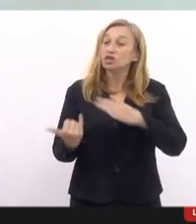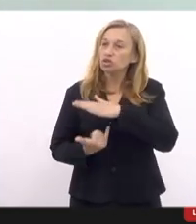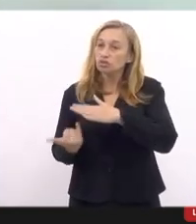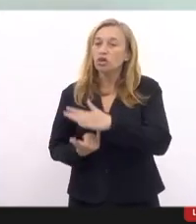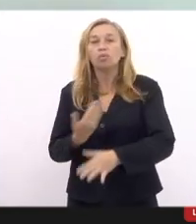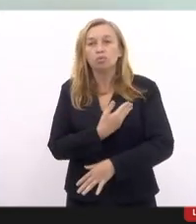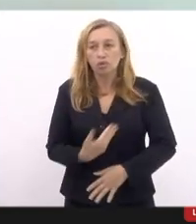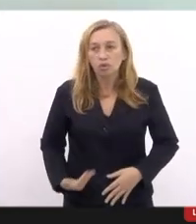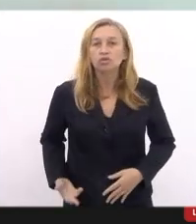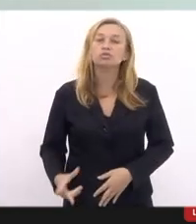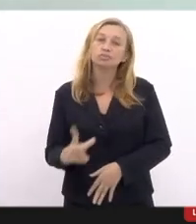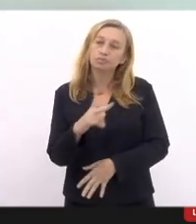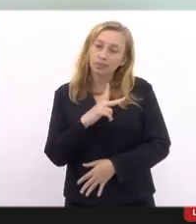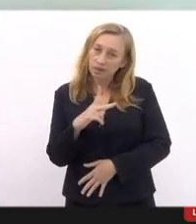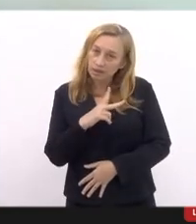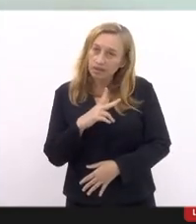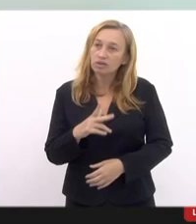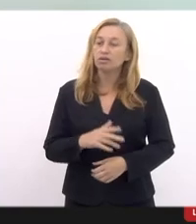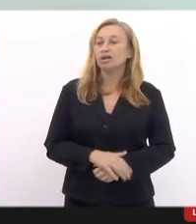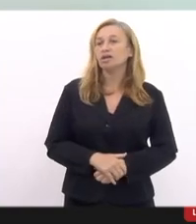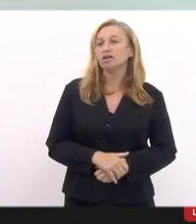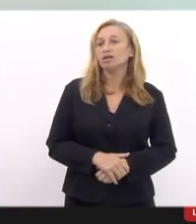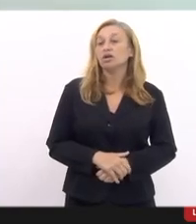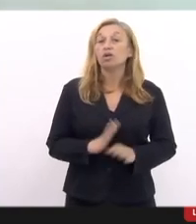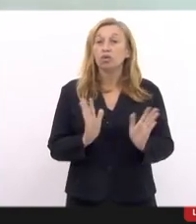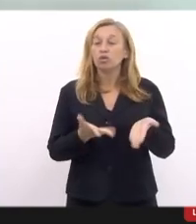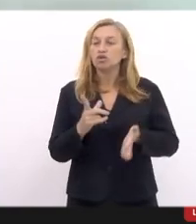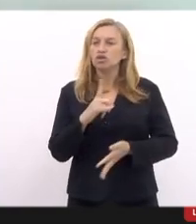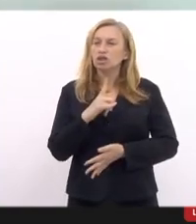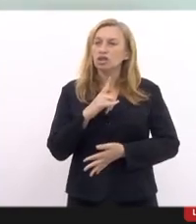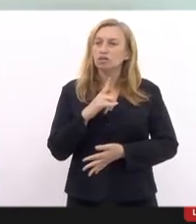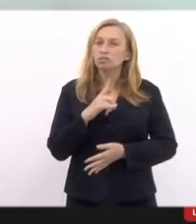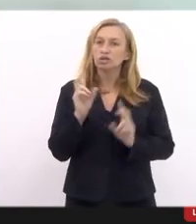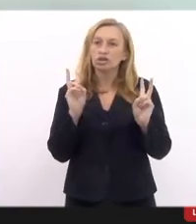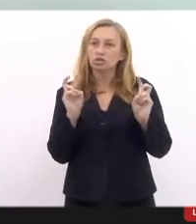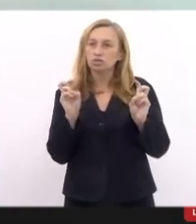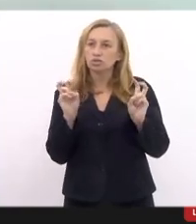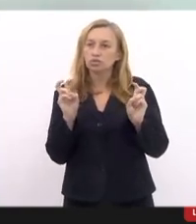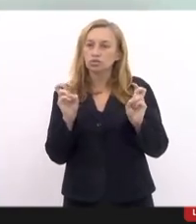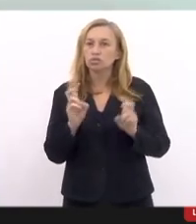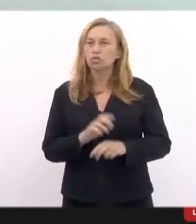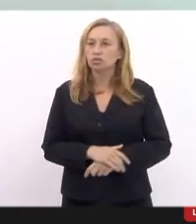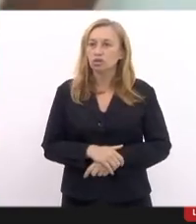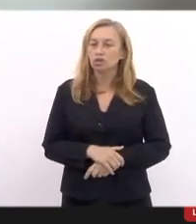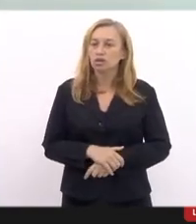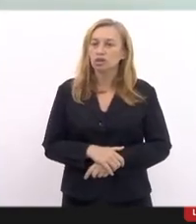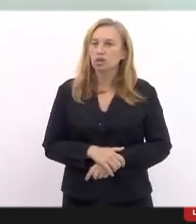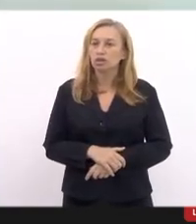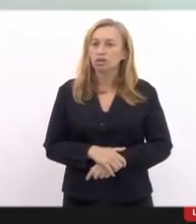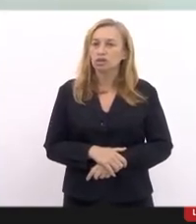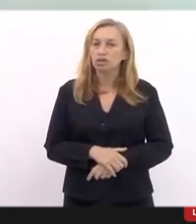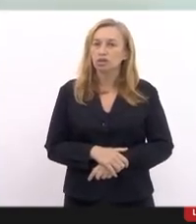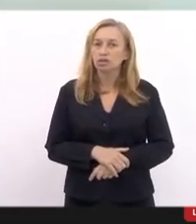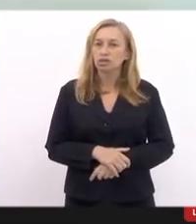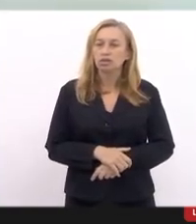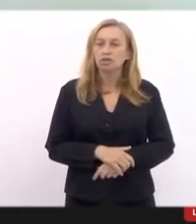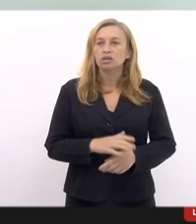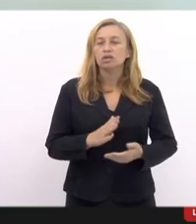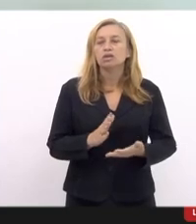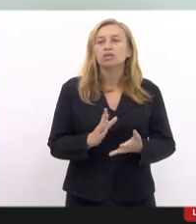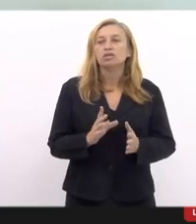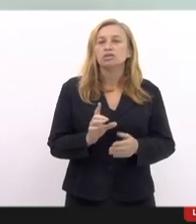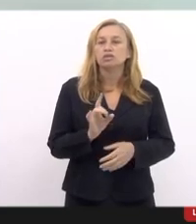públicas, instituições privadas. Hoje, nós temos situações que ainda temos, só para um ativo de